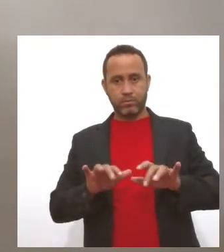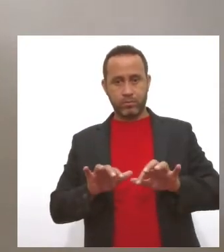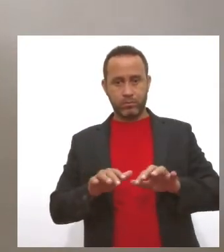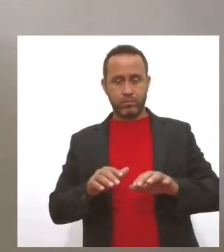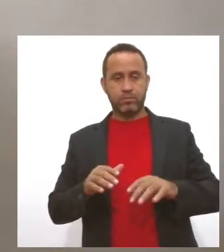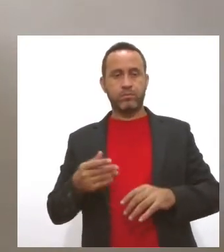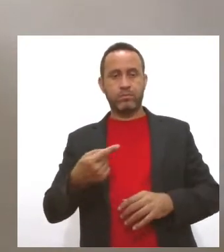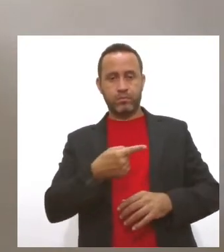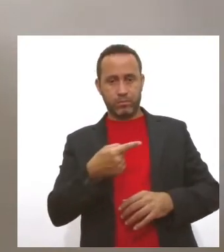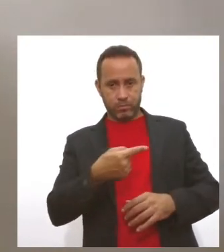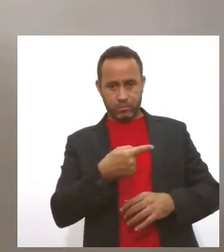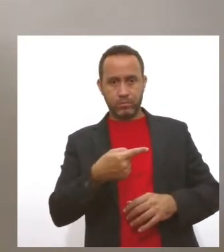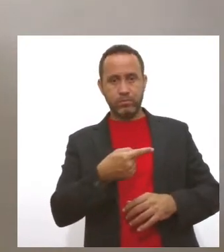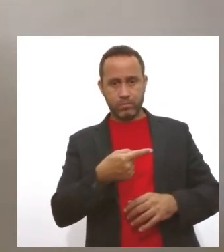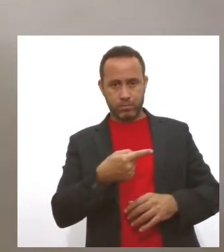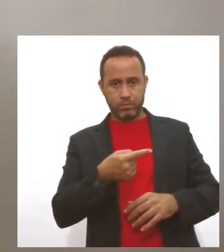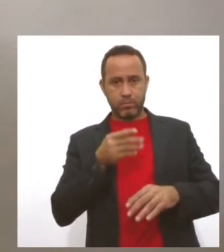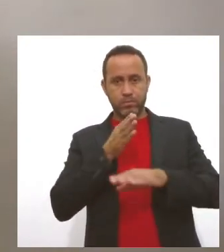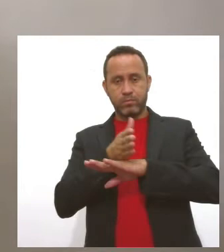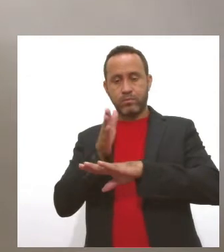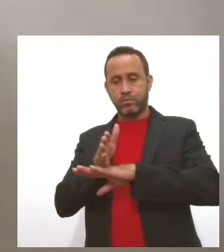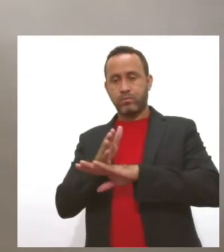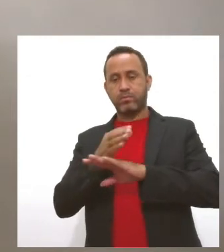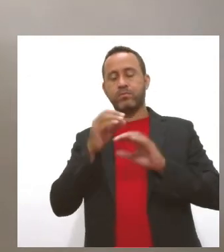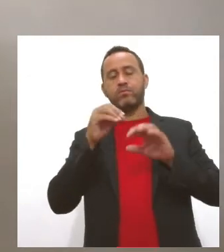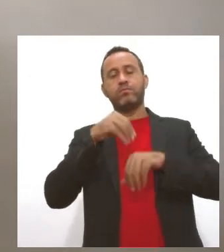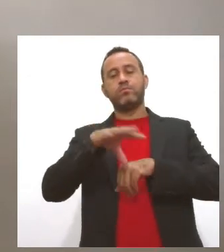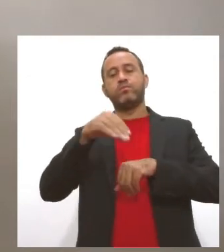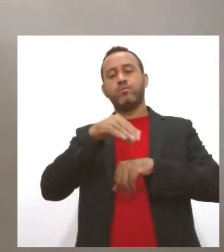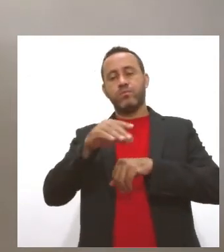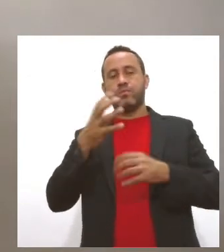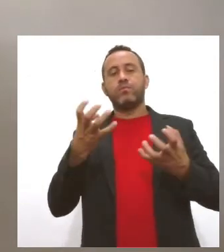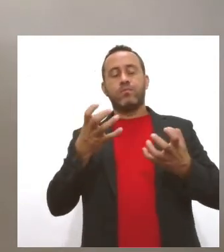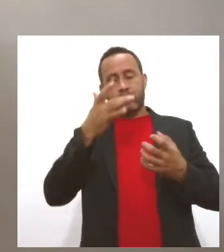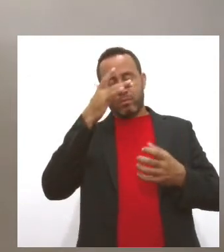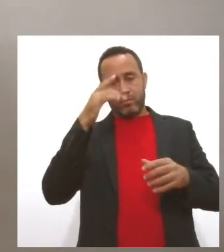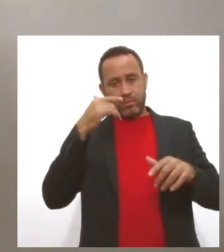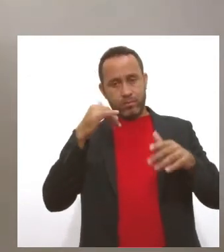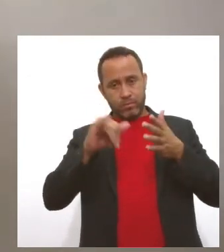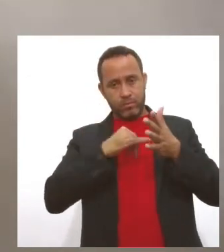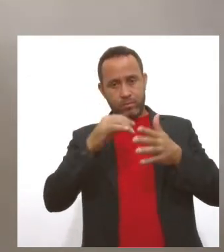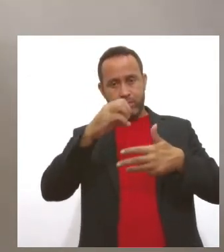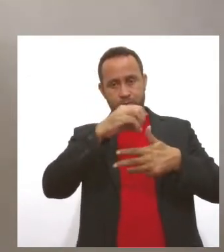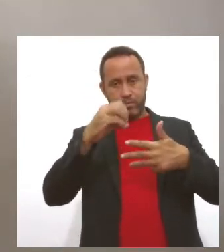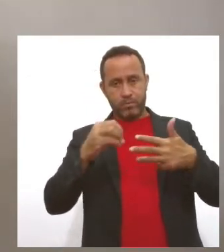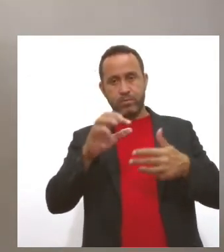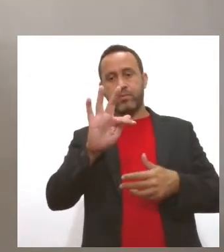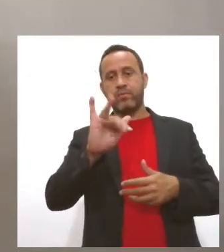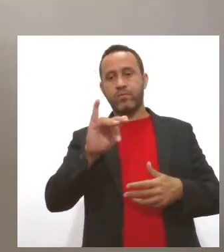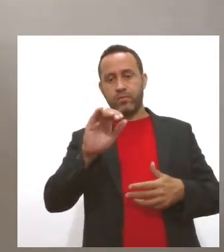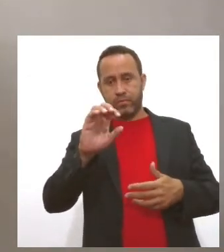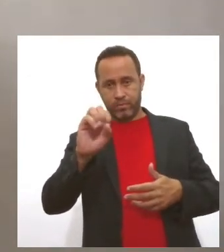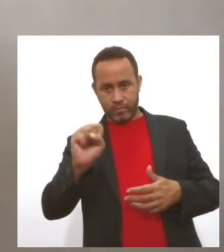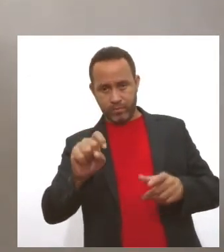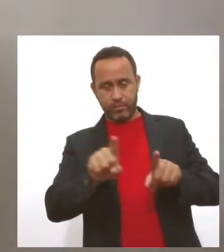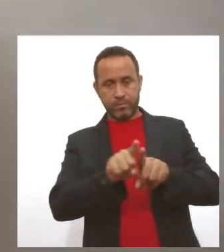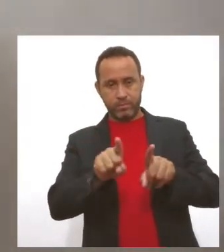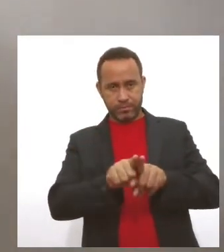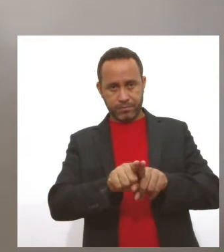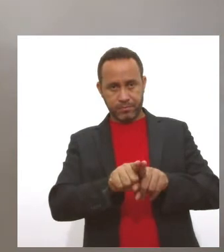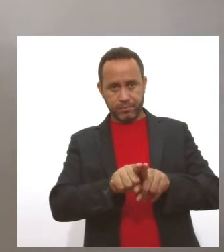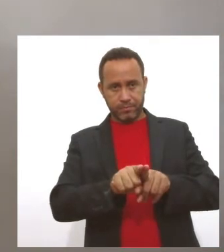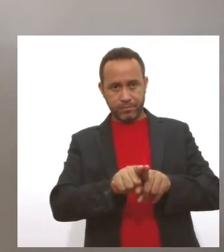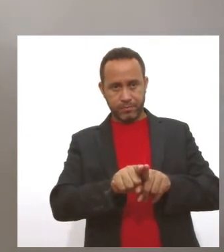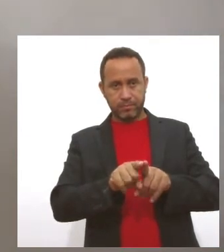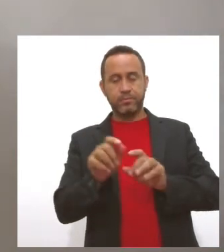todas as instruções direitinho para os candidatos que tiverem interesse ao FIES. E uma análise feita com base nos dados